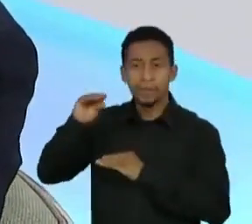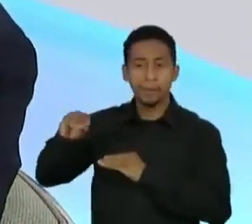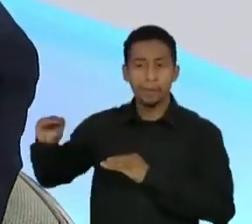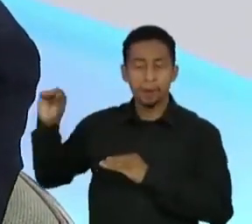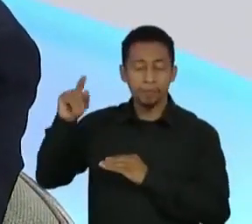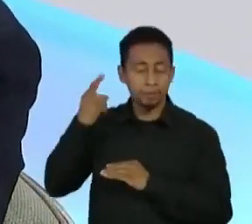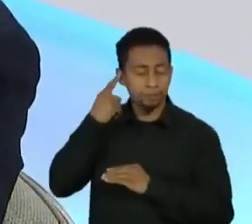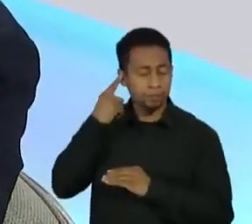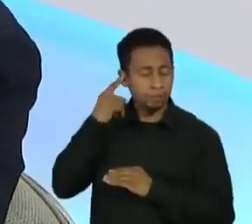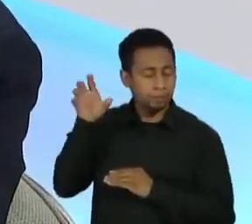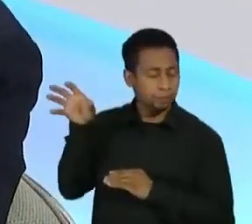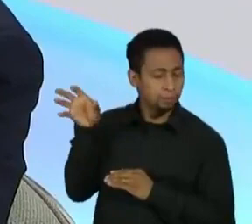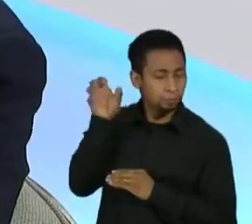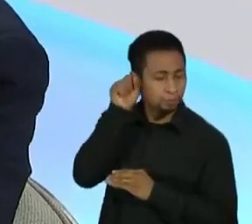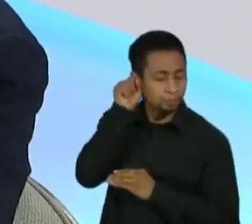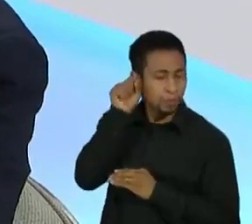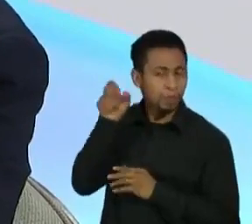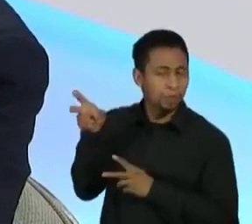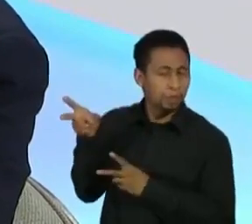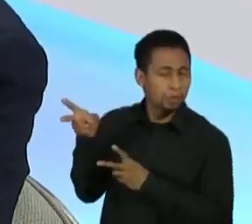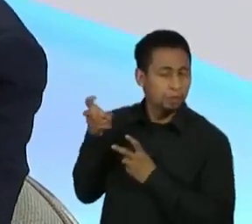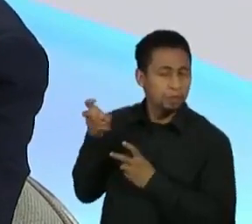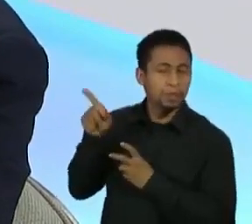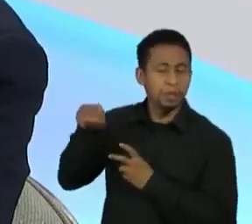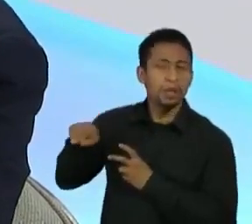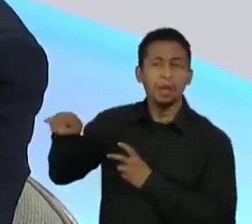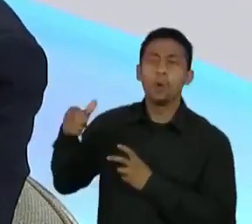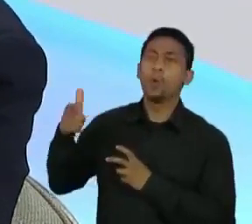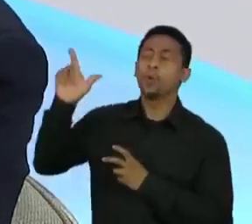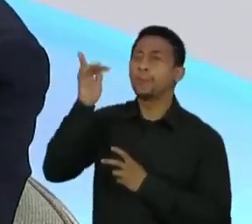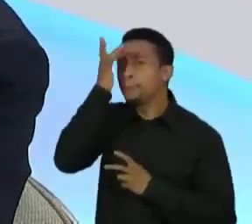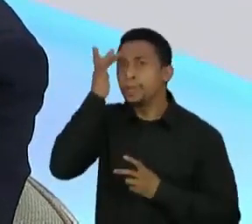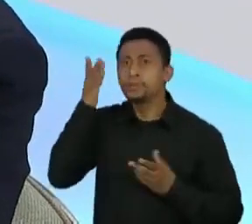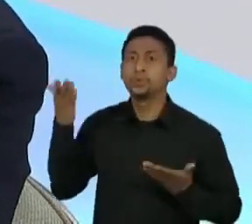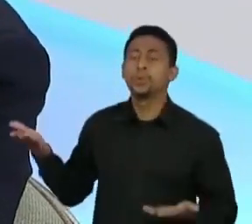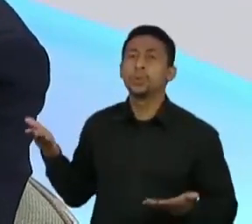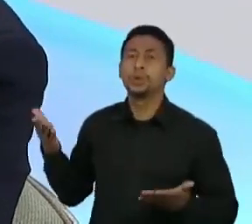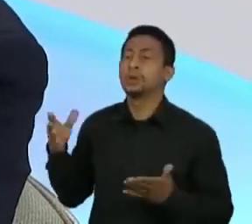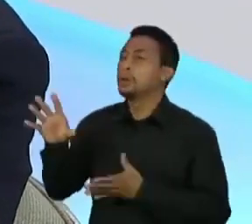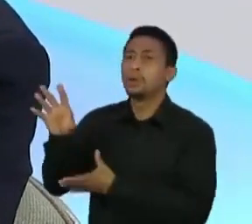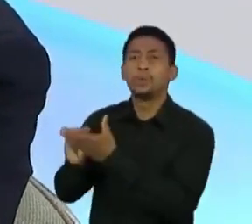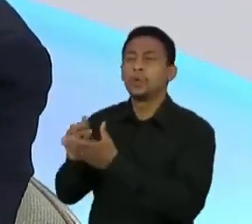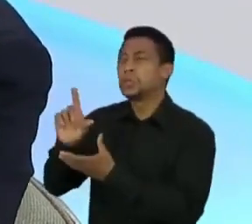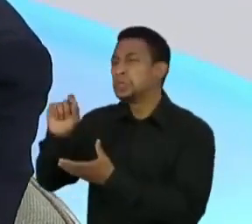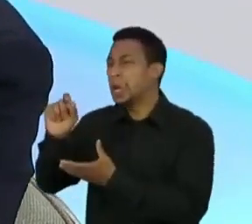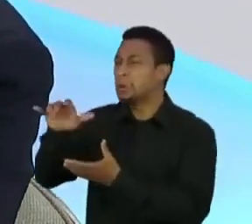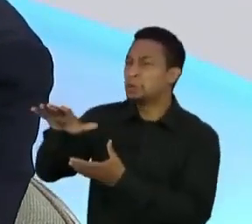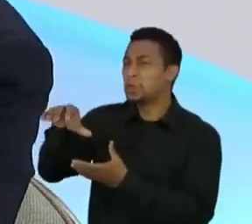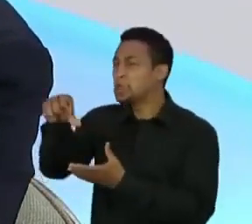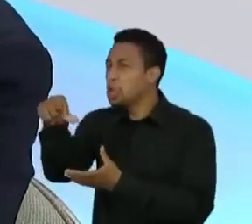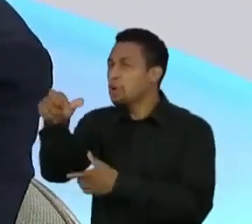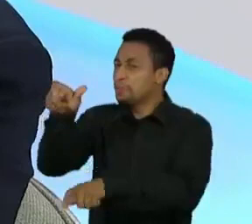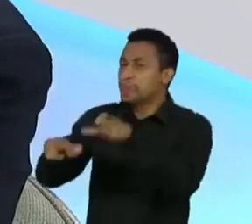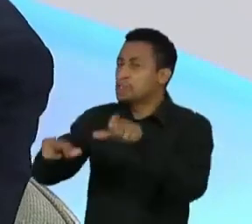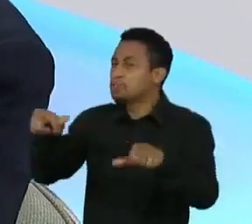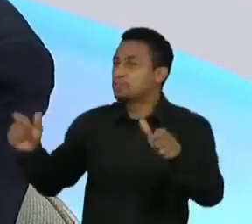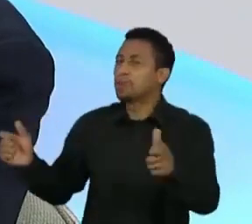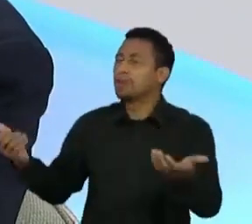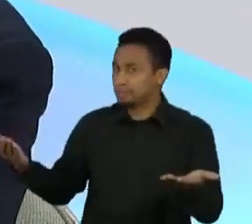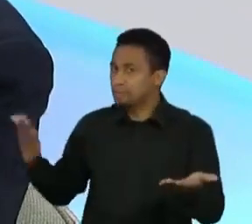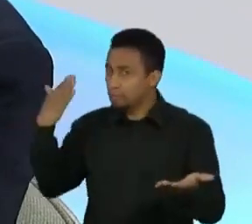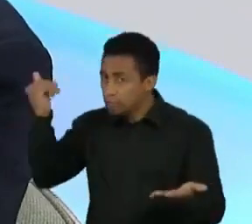manifestava, uma coisa impressionante. Foram 8, 9 ou 10 personagens que ele imitou, não é? Mas